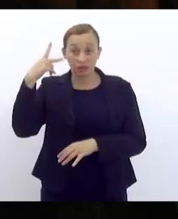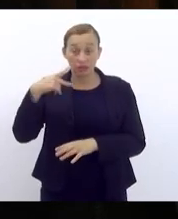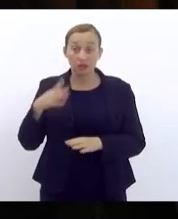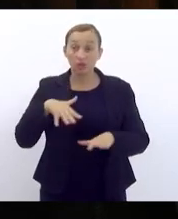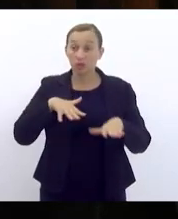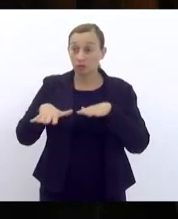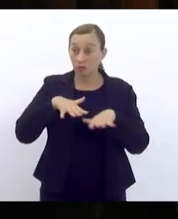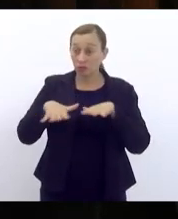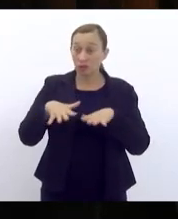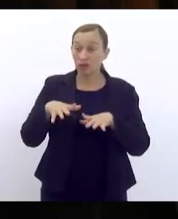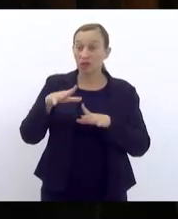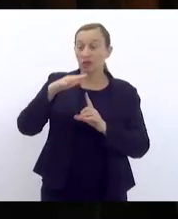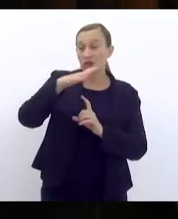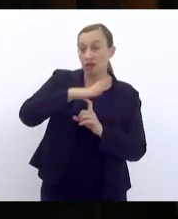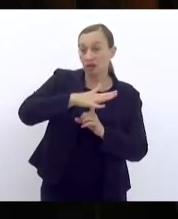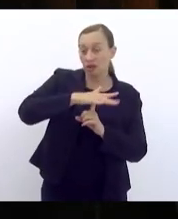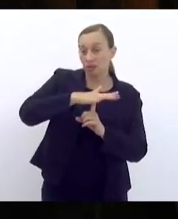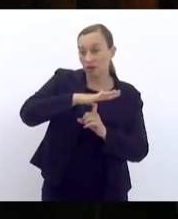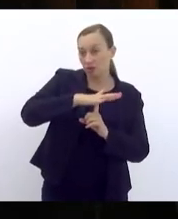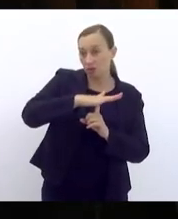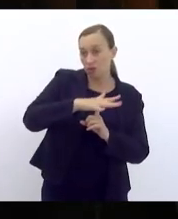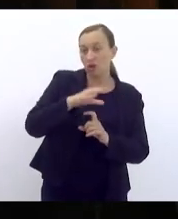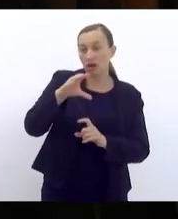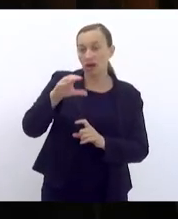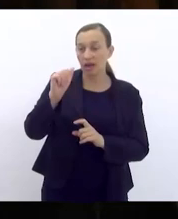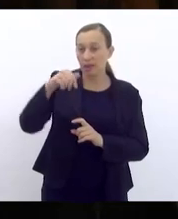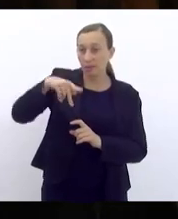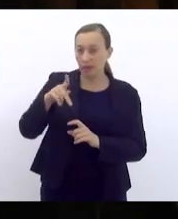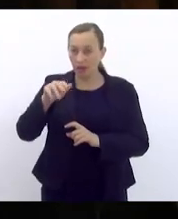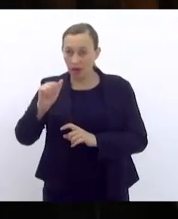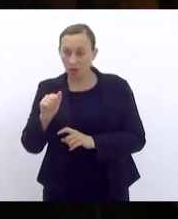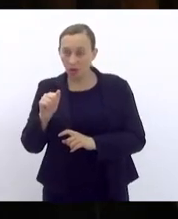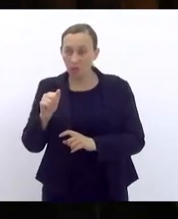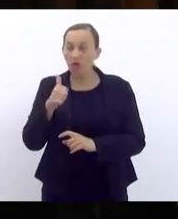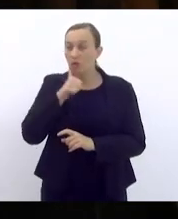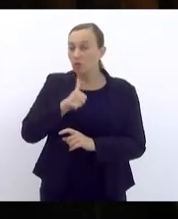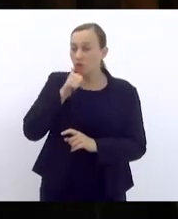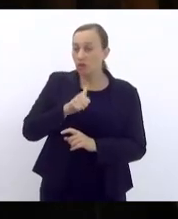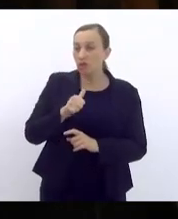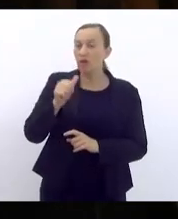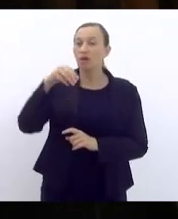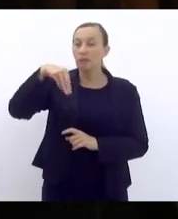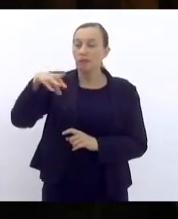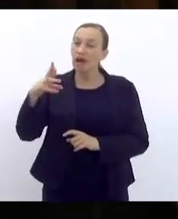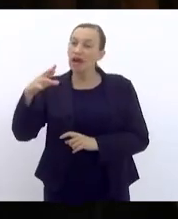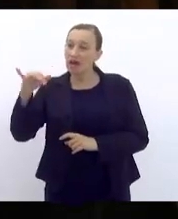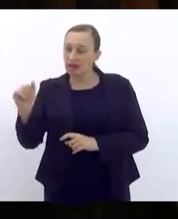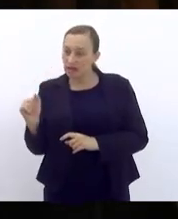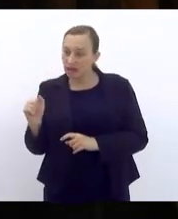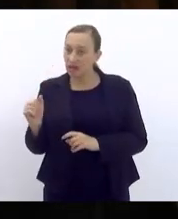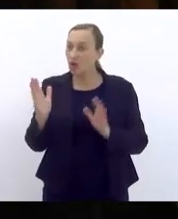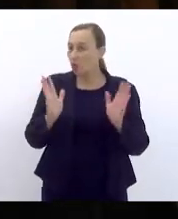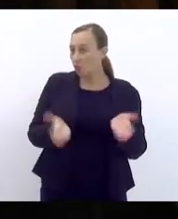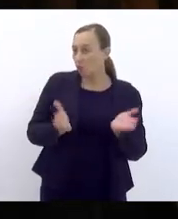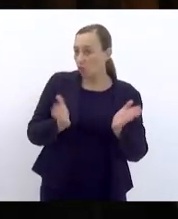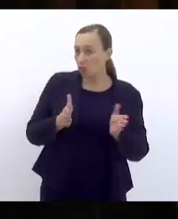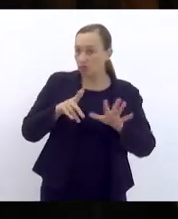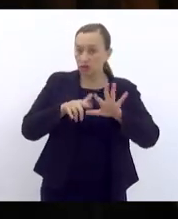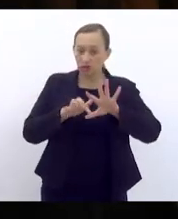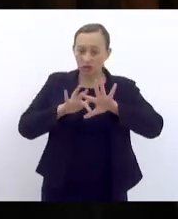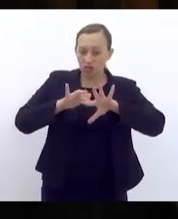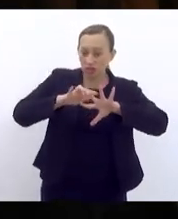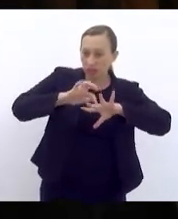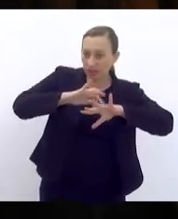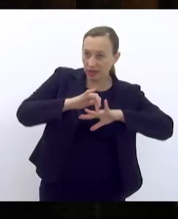o movimento dos camelôs unidos com mulheres protagonizando esse movimento como Maria dos camelôs ocupam hoje as escadarias da